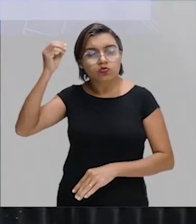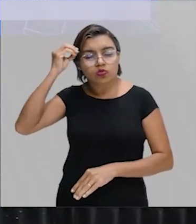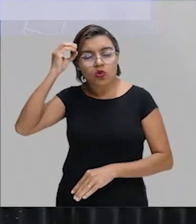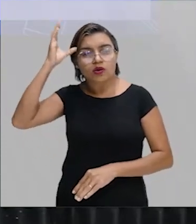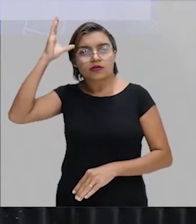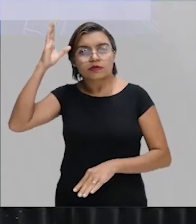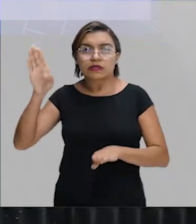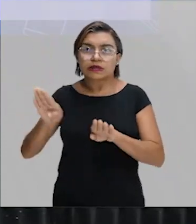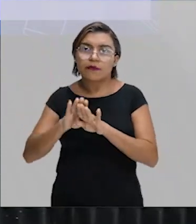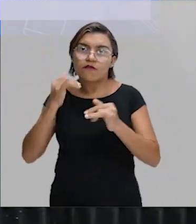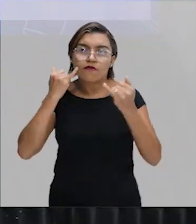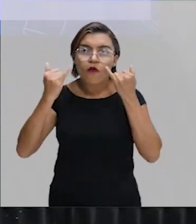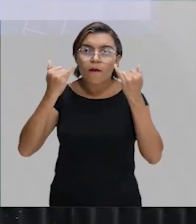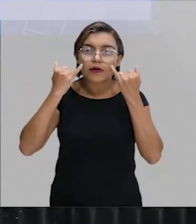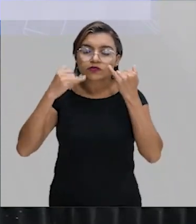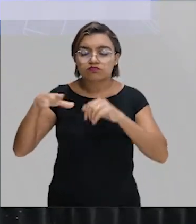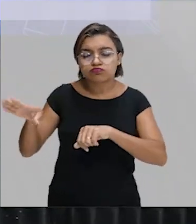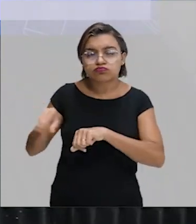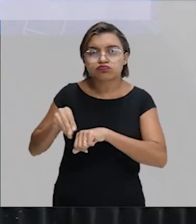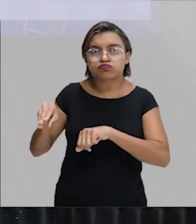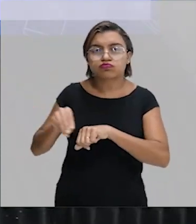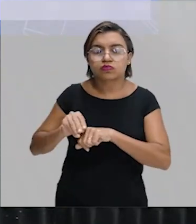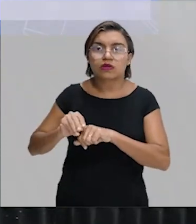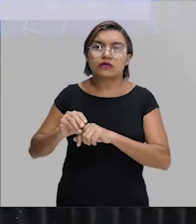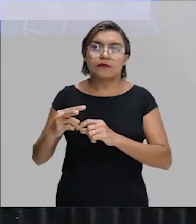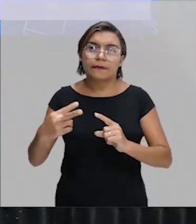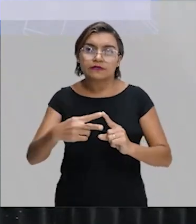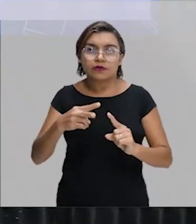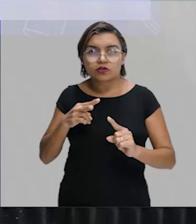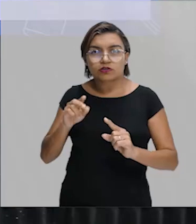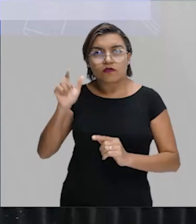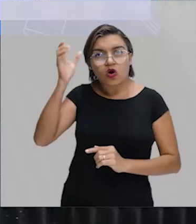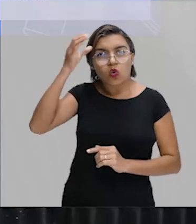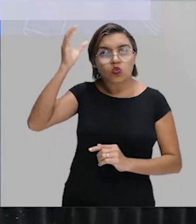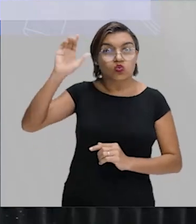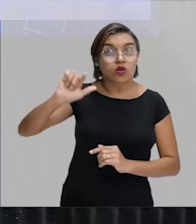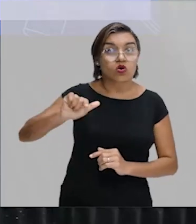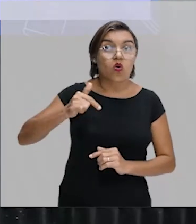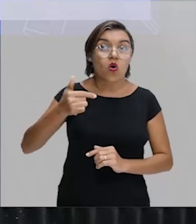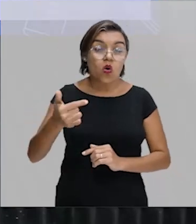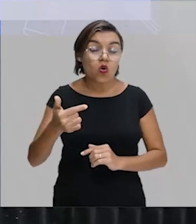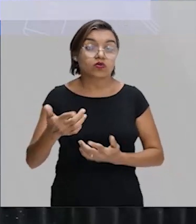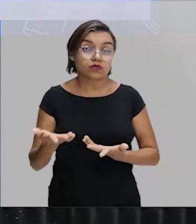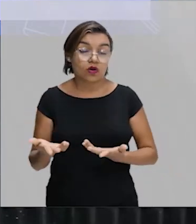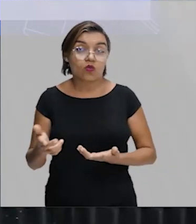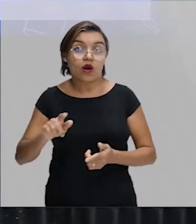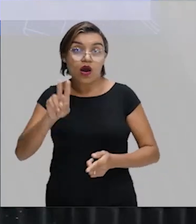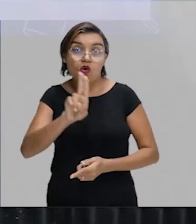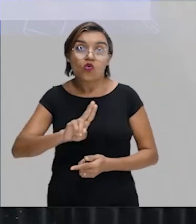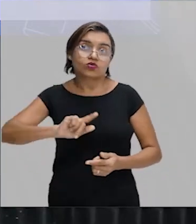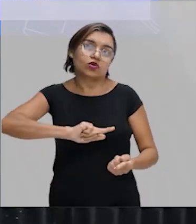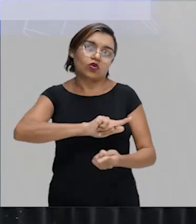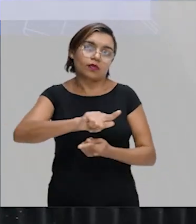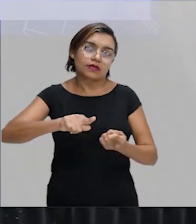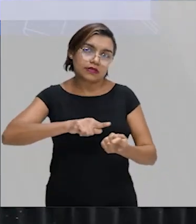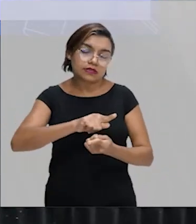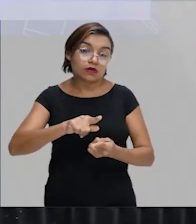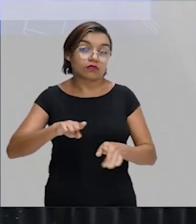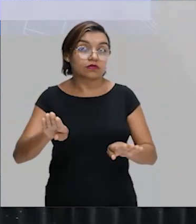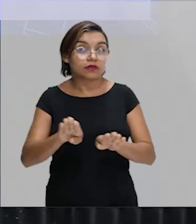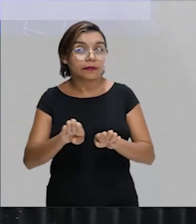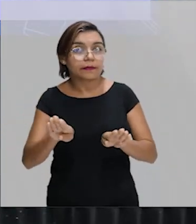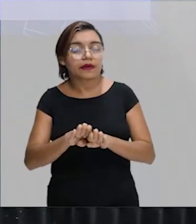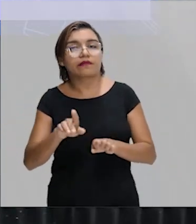Ela vai te levar a perspectivas de outras culturas, por exemplo. Tudo isso é fruto da globalização. Mas ela também tem